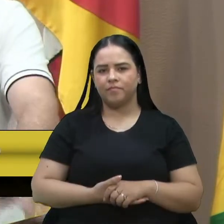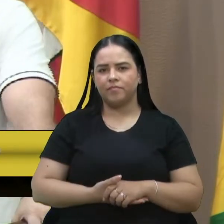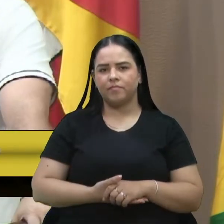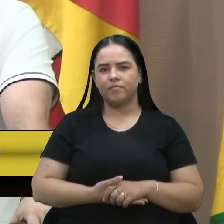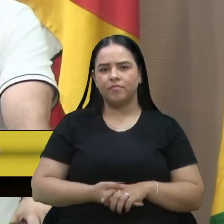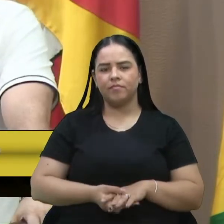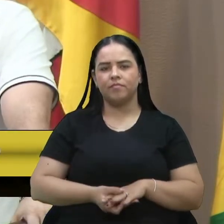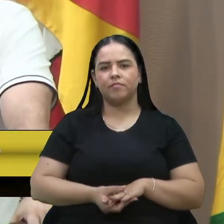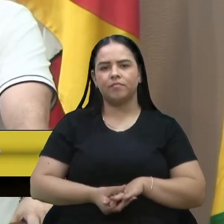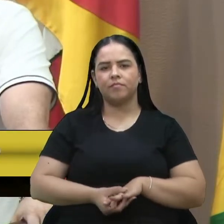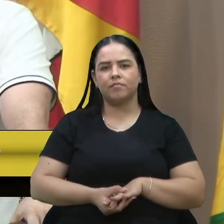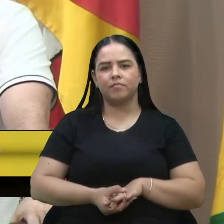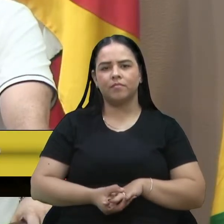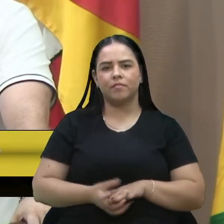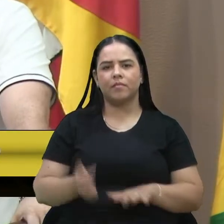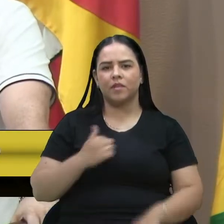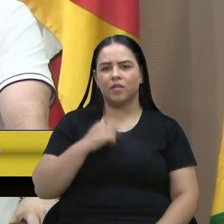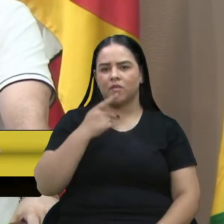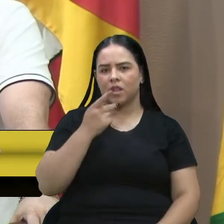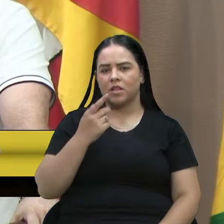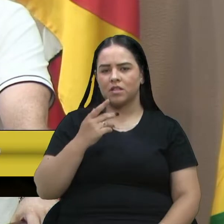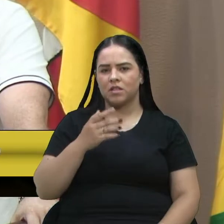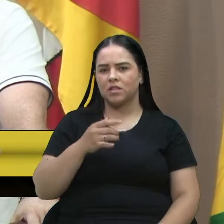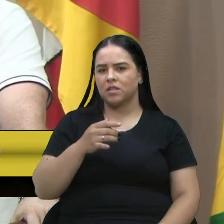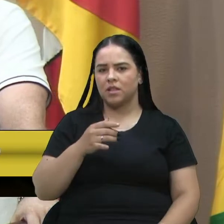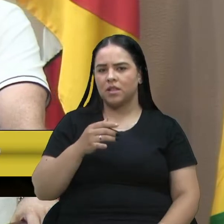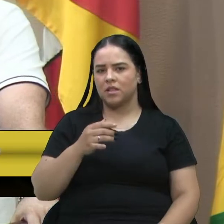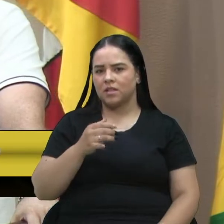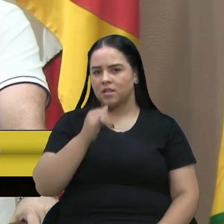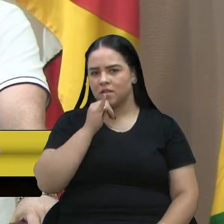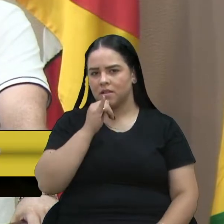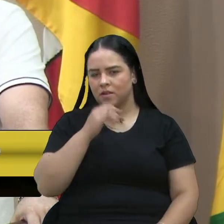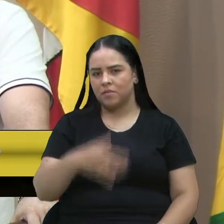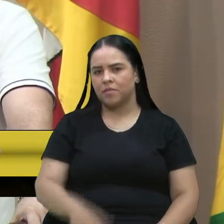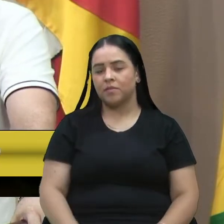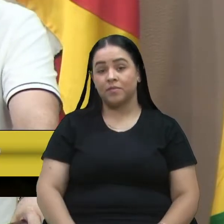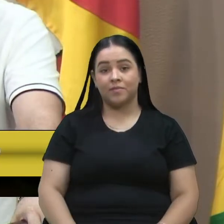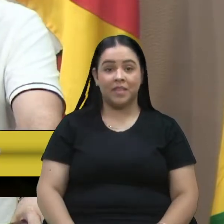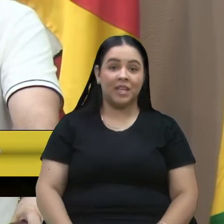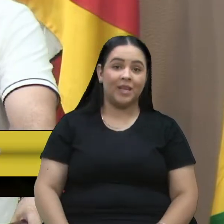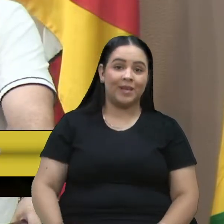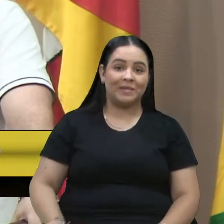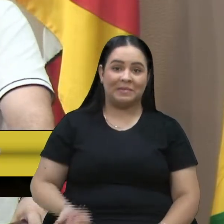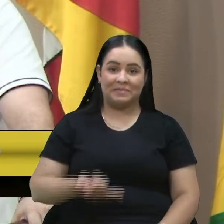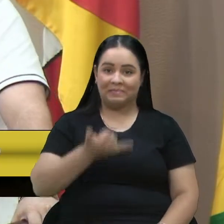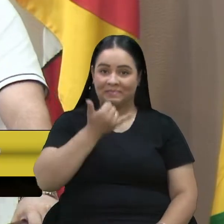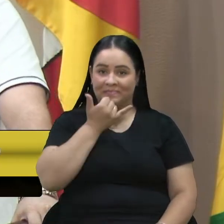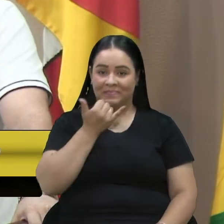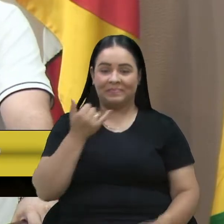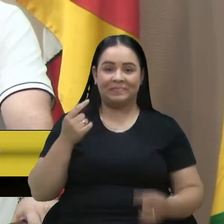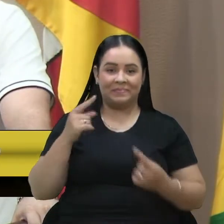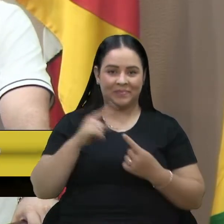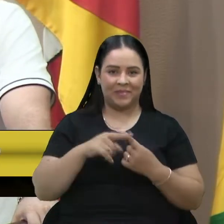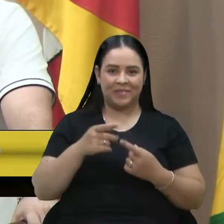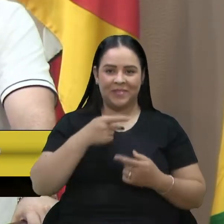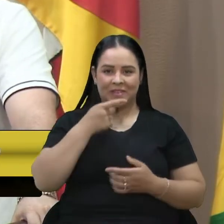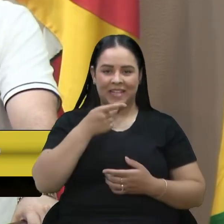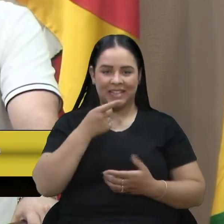esse exemplo? Porque, e desculpem, esse tipo de expressão assim,